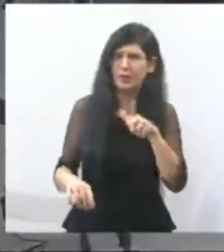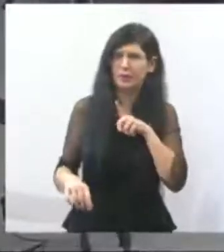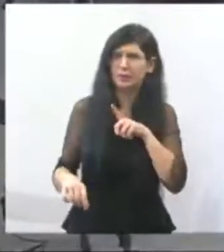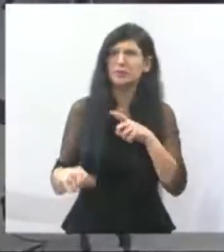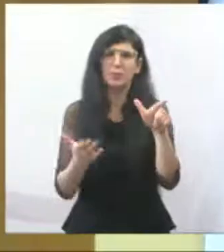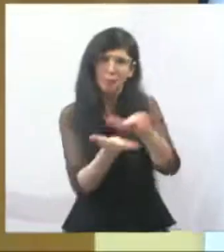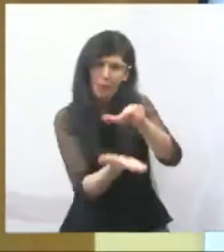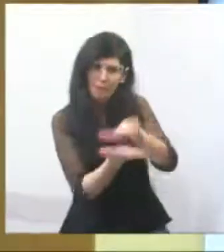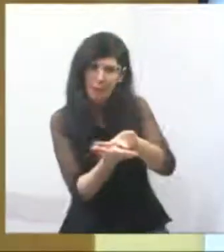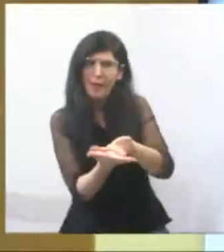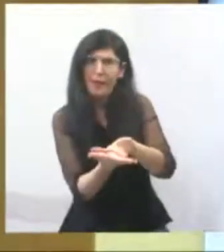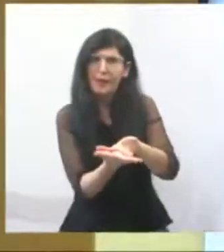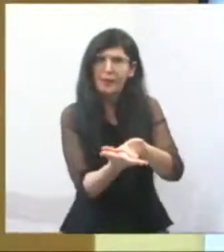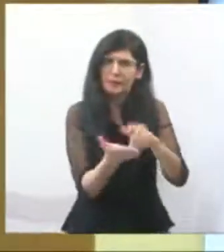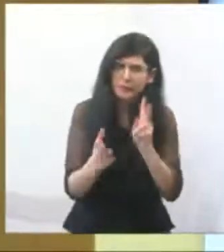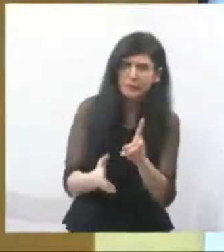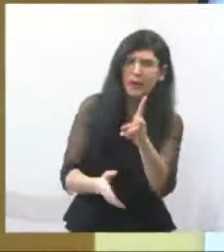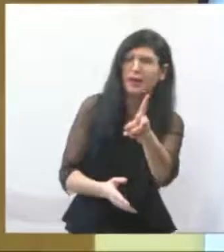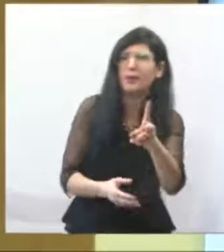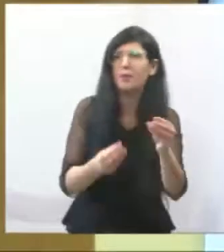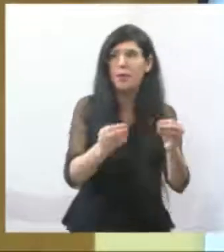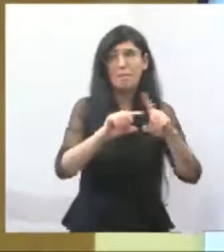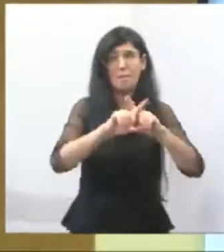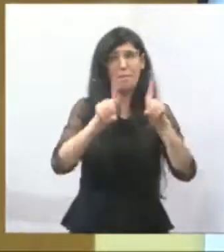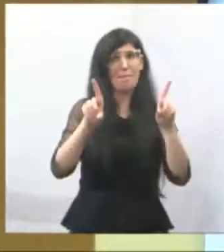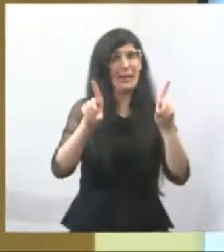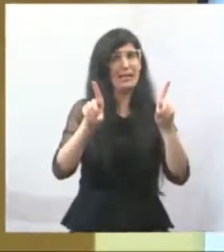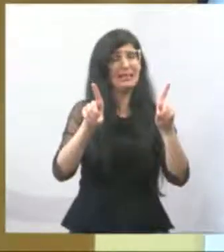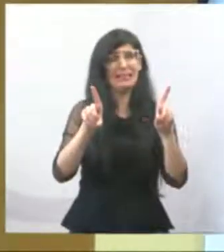Infelizmente, eu estou atendendo, não é assim.